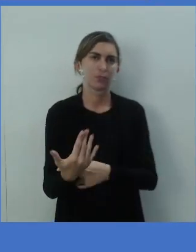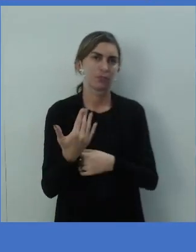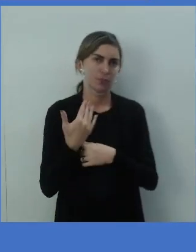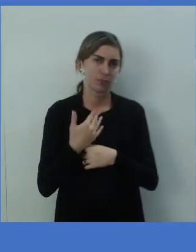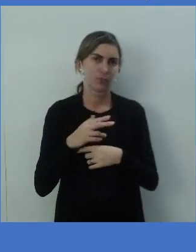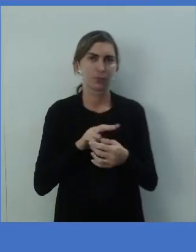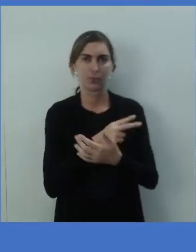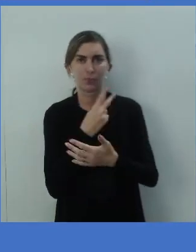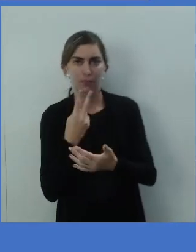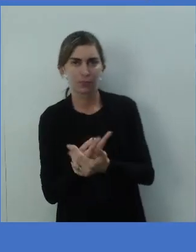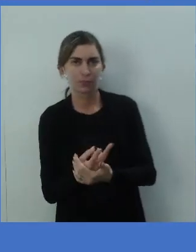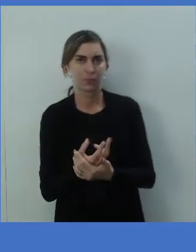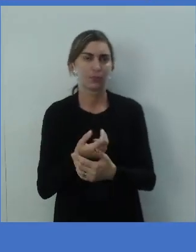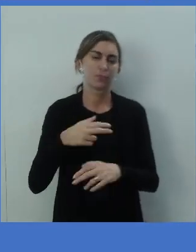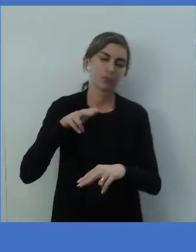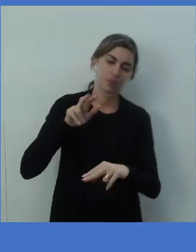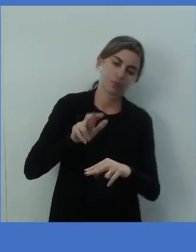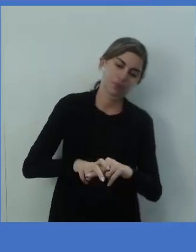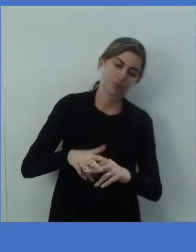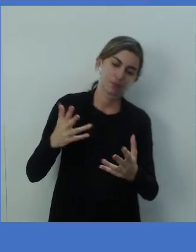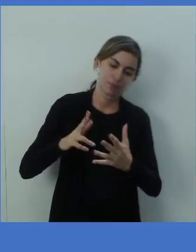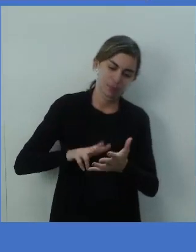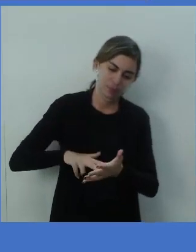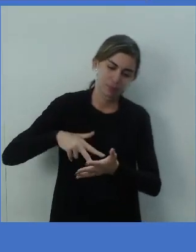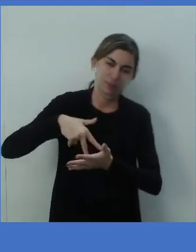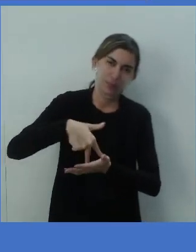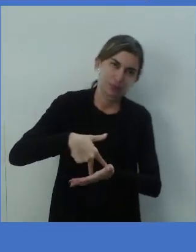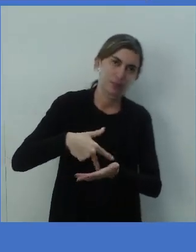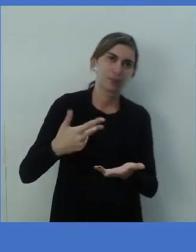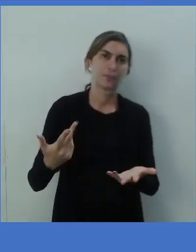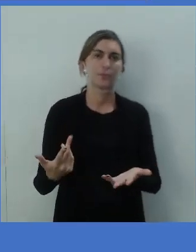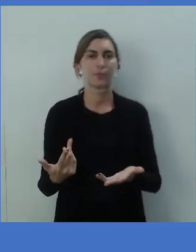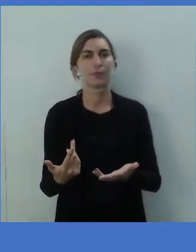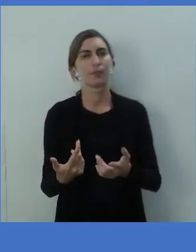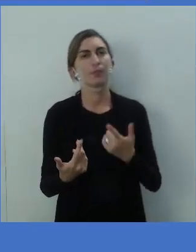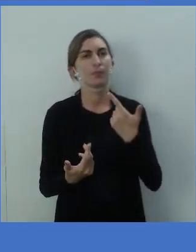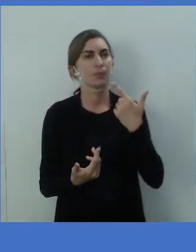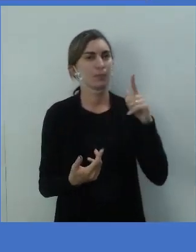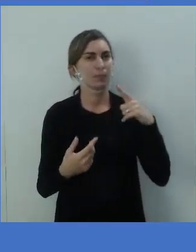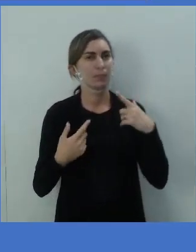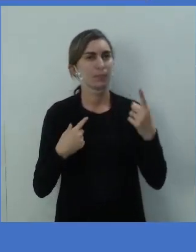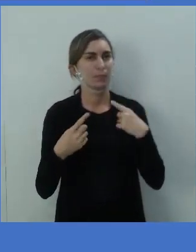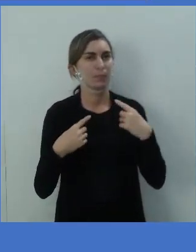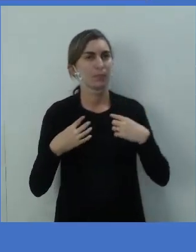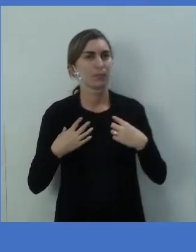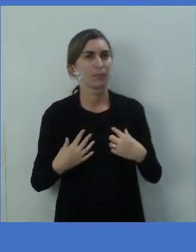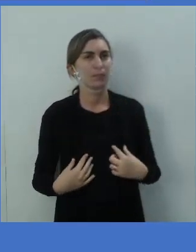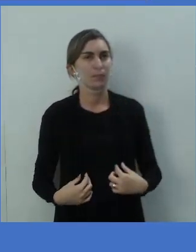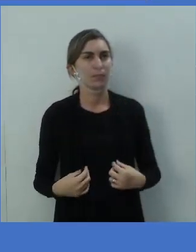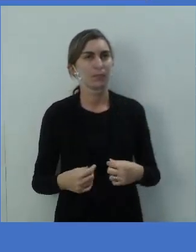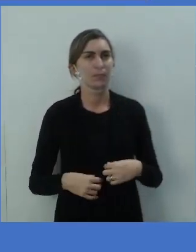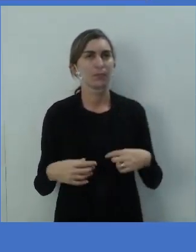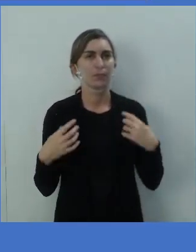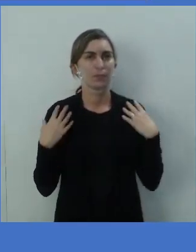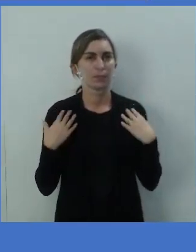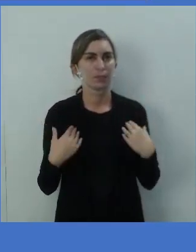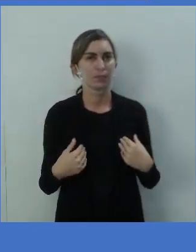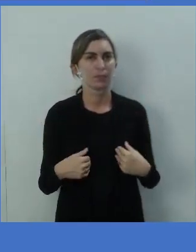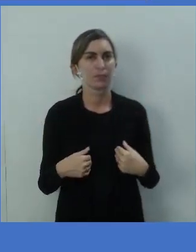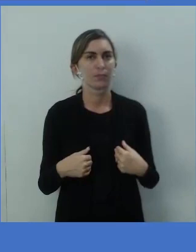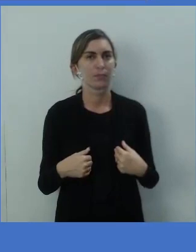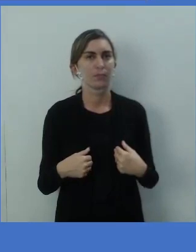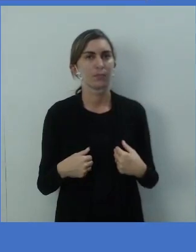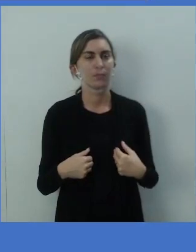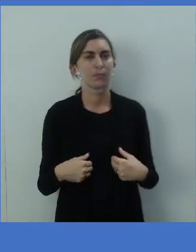cair, ou está sentada, a perna ficou dormindo. E o outro, você ir dialogando com sua amiga. You can borrow this